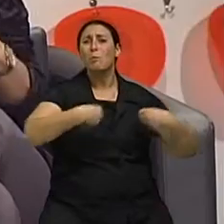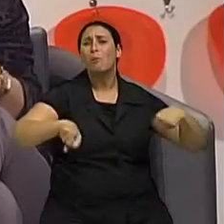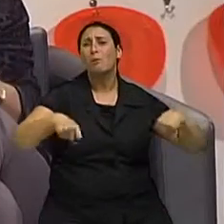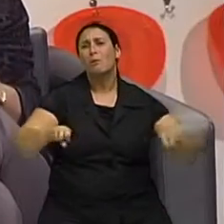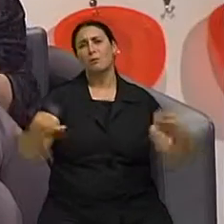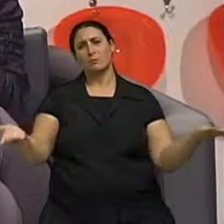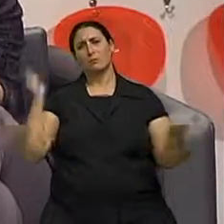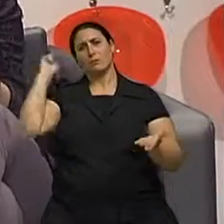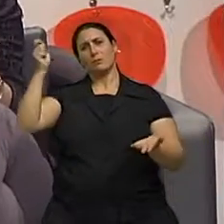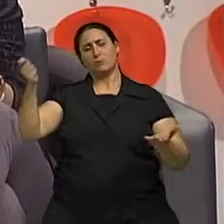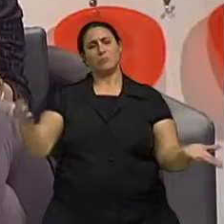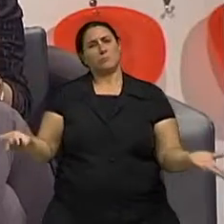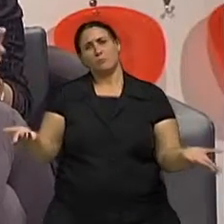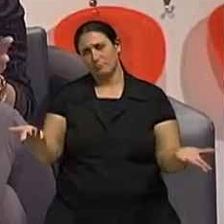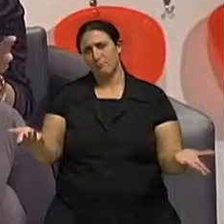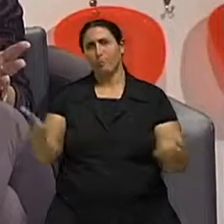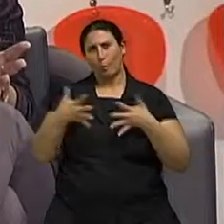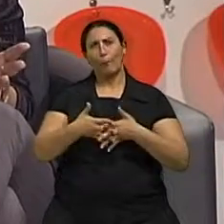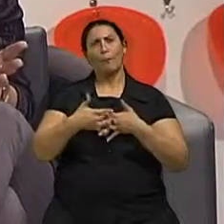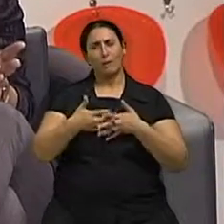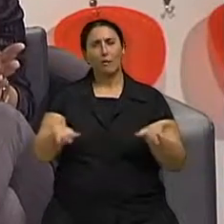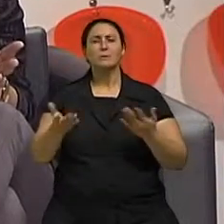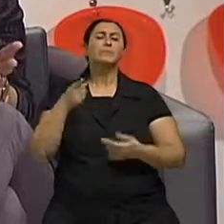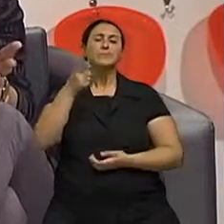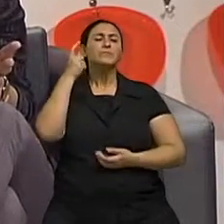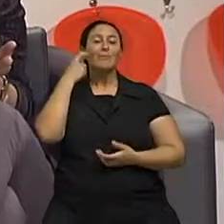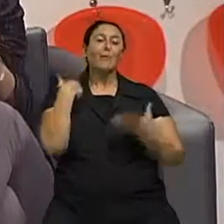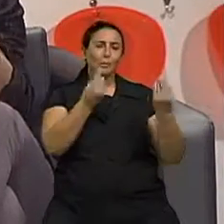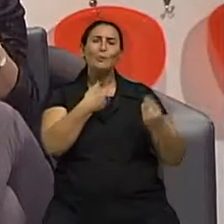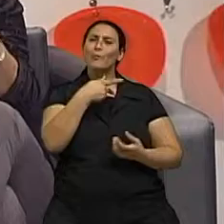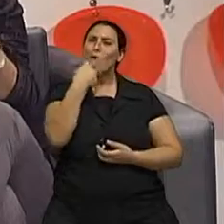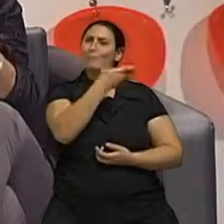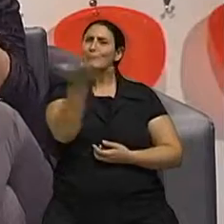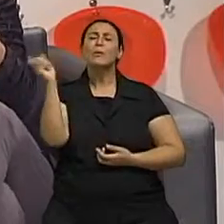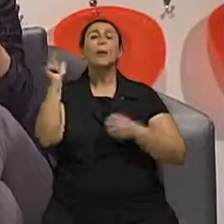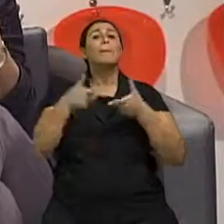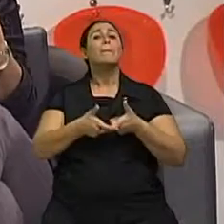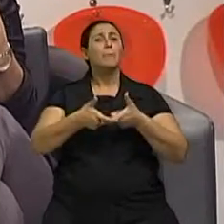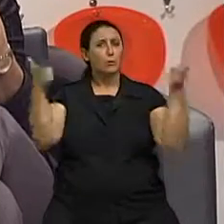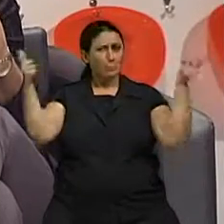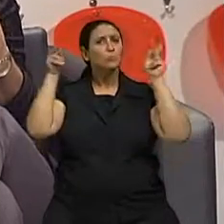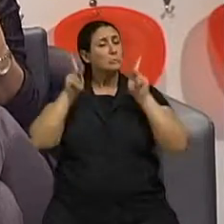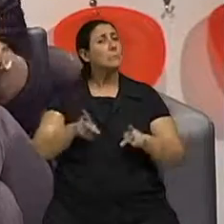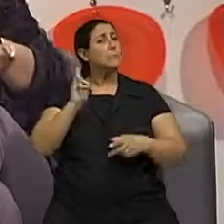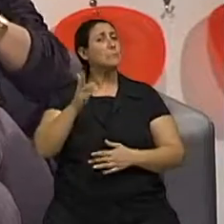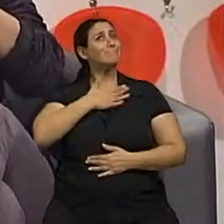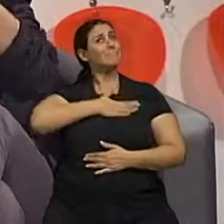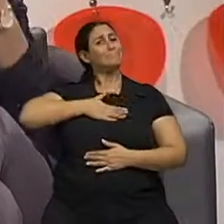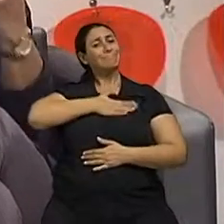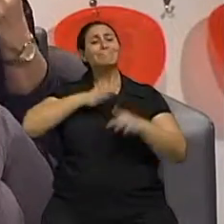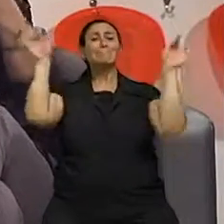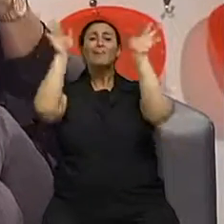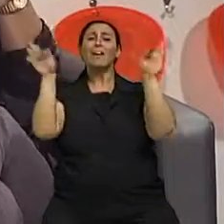Mas a maioria fica muito satisfeita, eu falo muito com as pessoas também, né? A maioria fica muito satisfeita, com